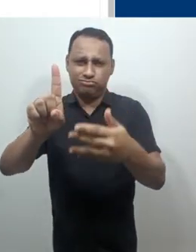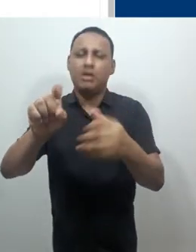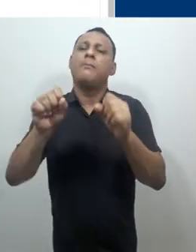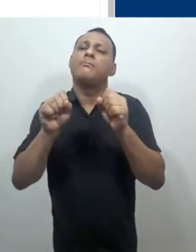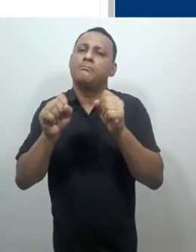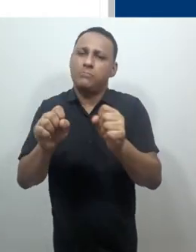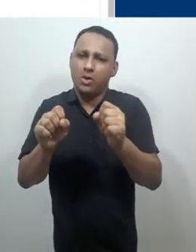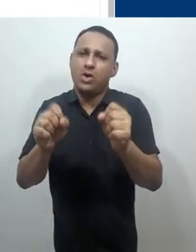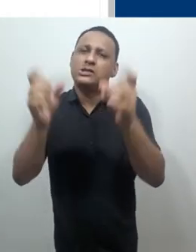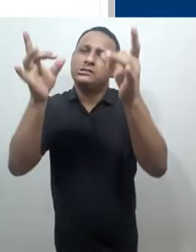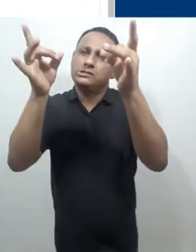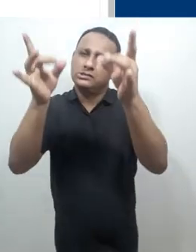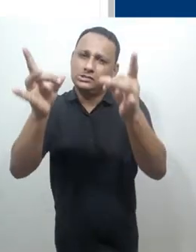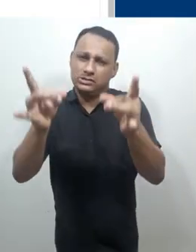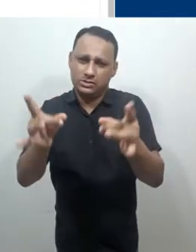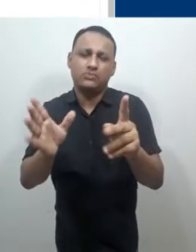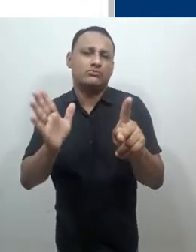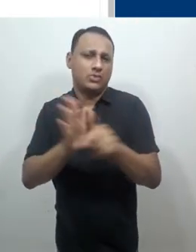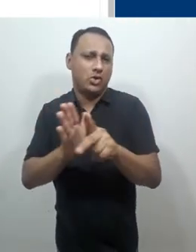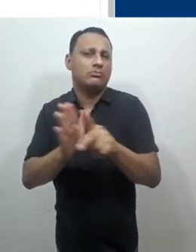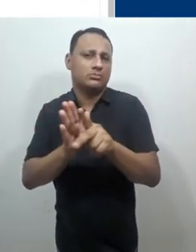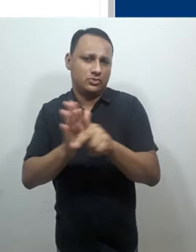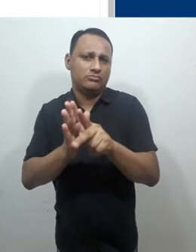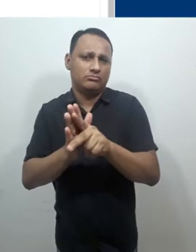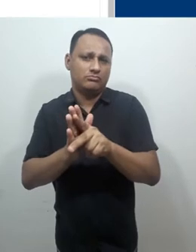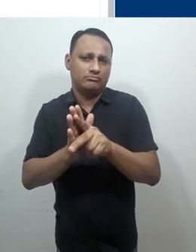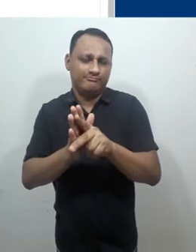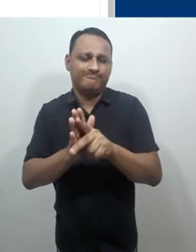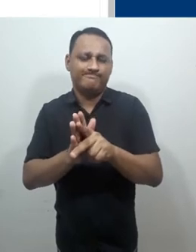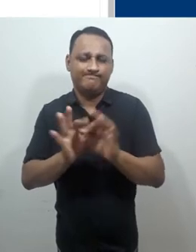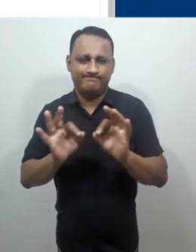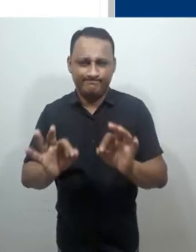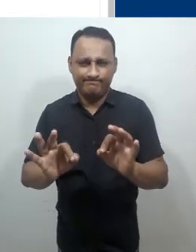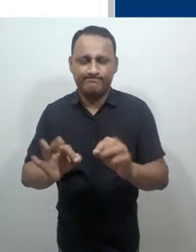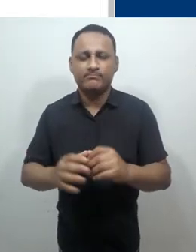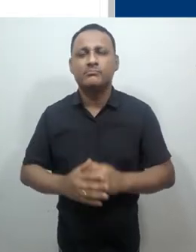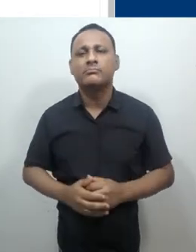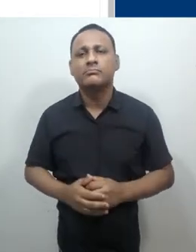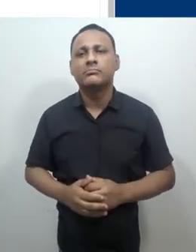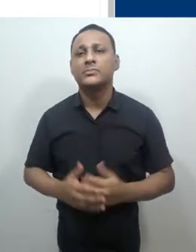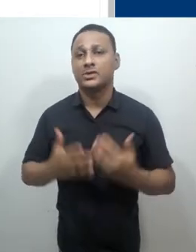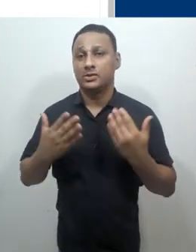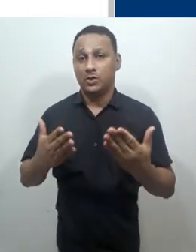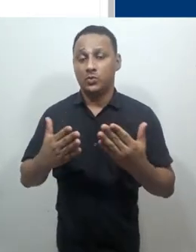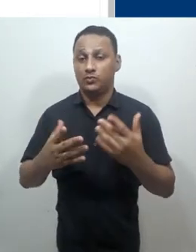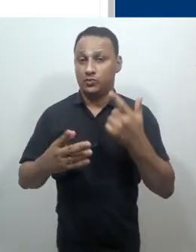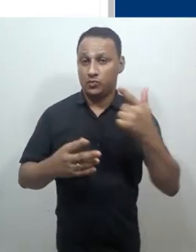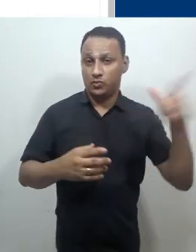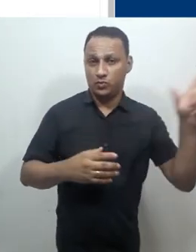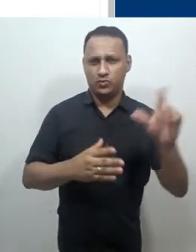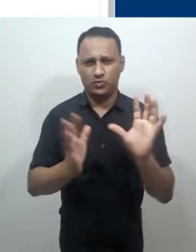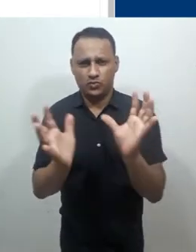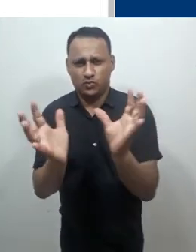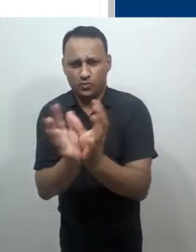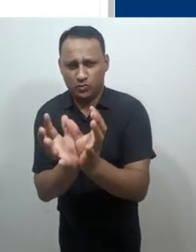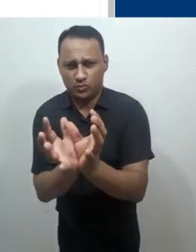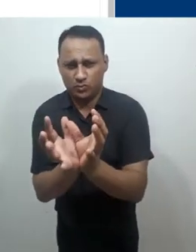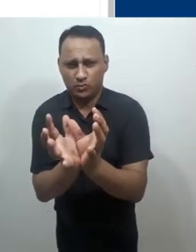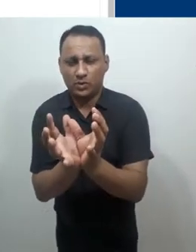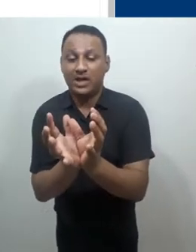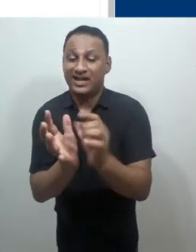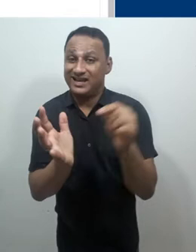Essas são configurações que o editor do fórum fez no momento da criação. A seção de grupos.